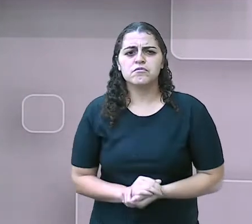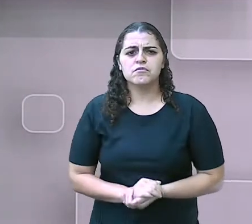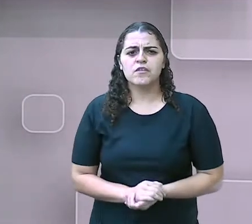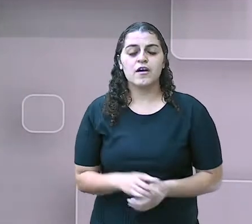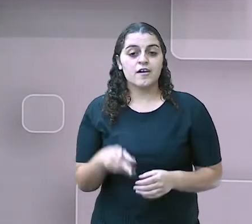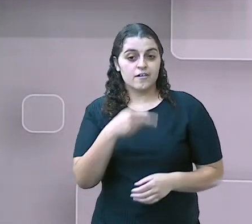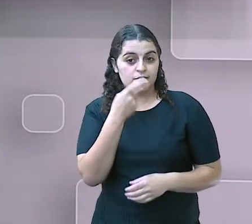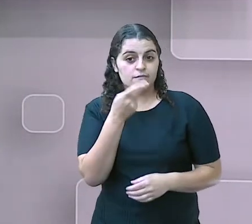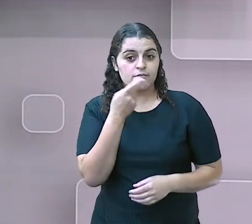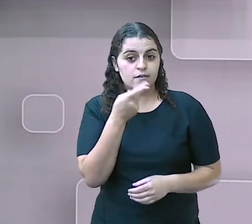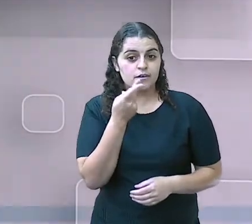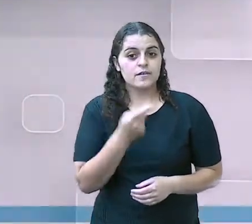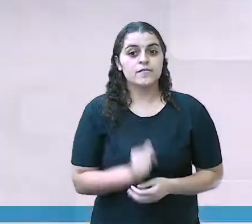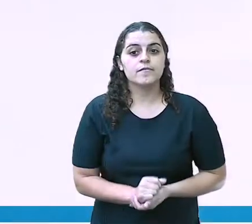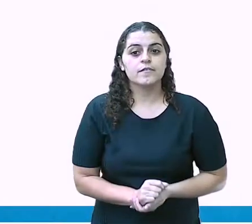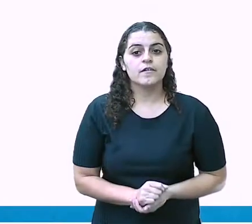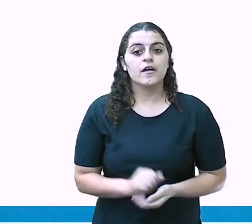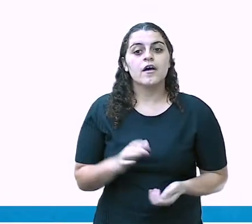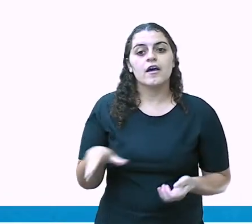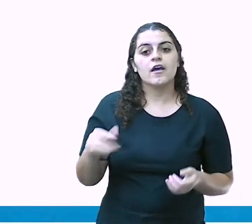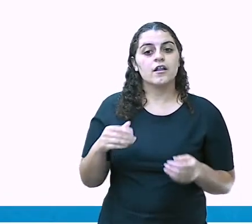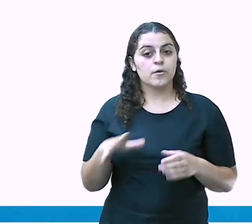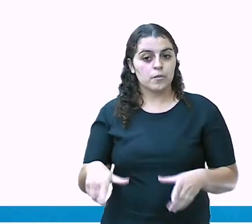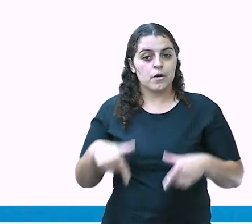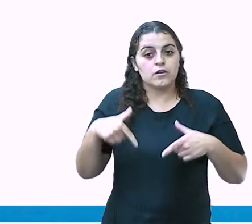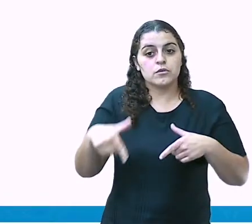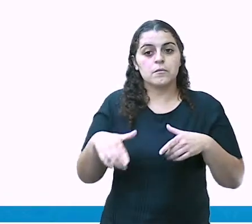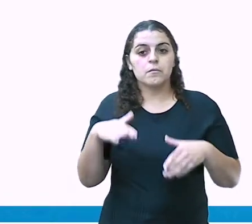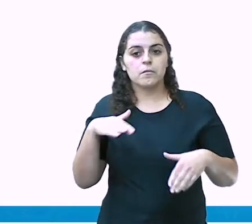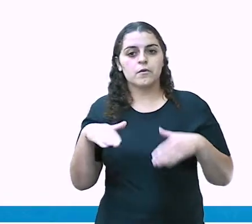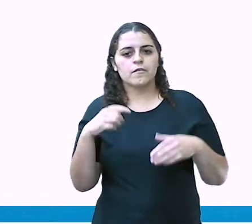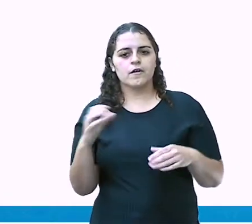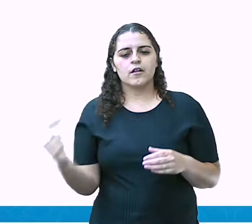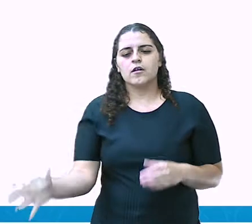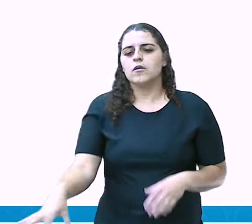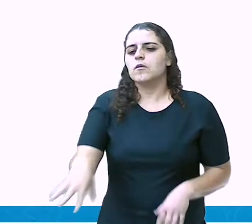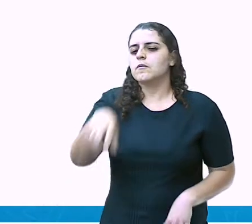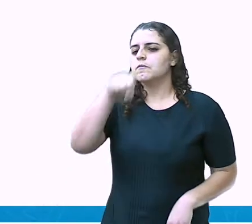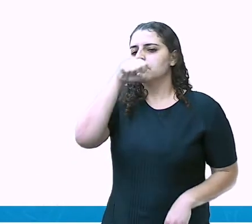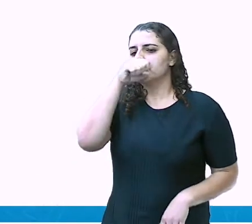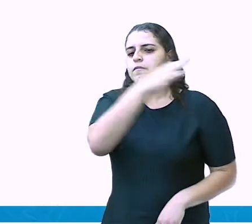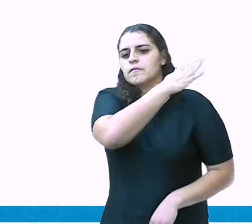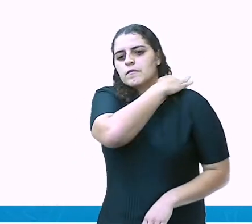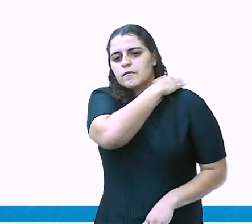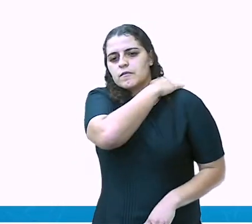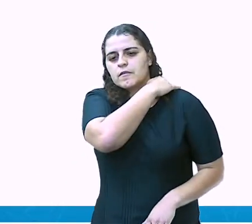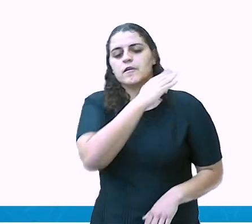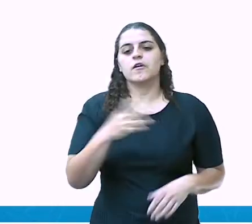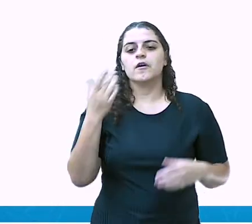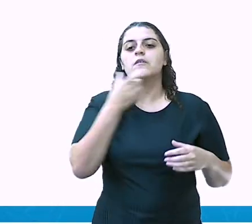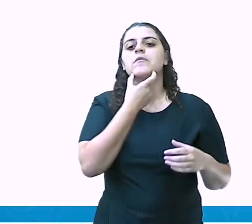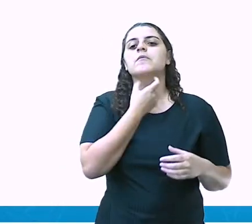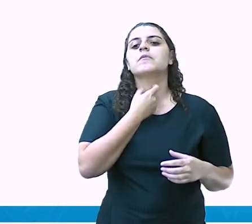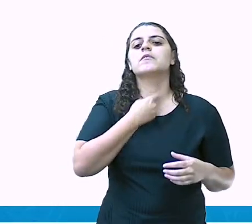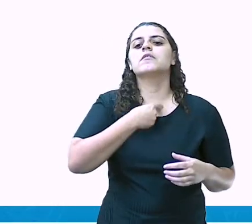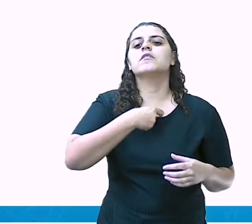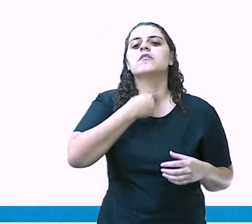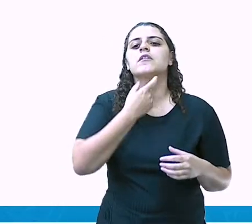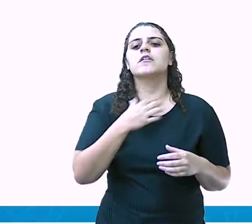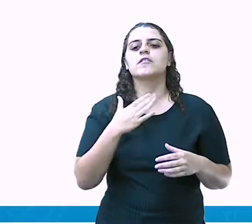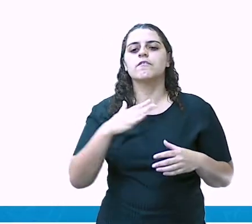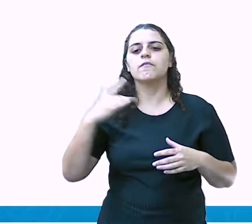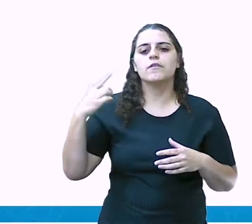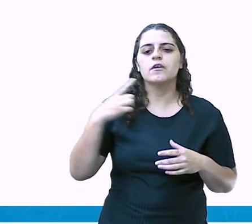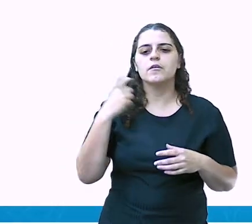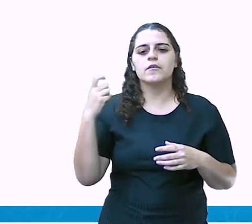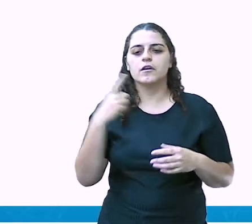A fala, ela é um ato motor, né? O ar vem do pulmão, passa pelas pregas vocais, elas vibram,